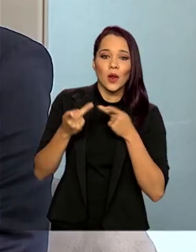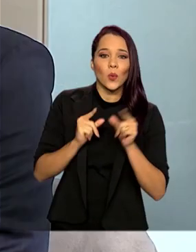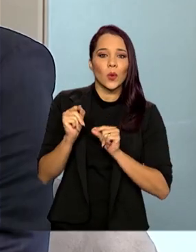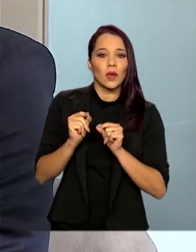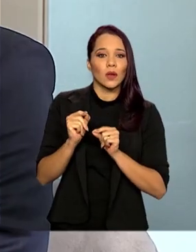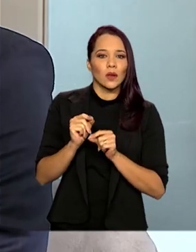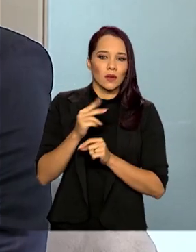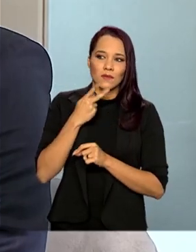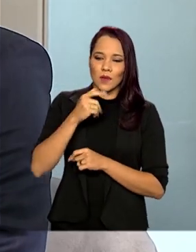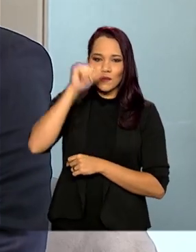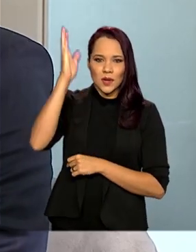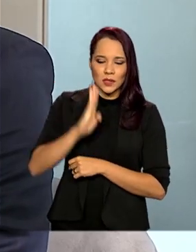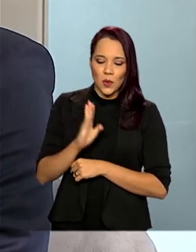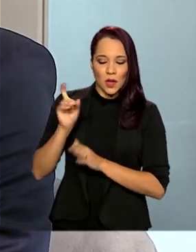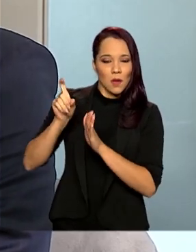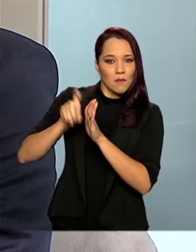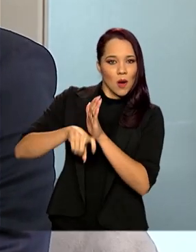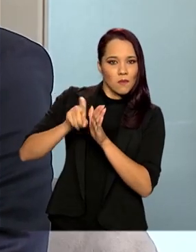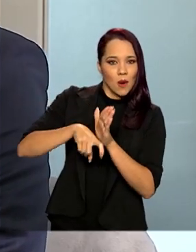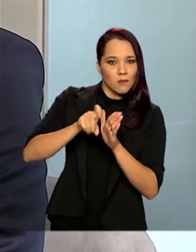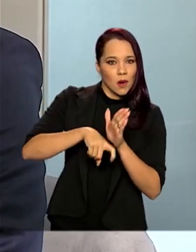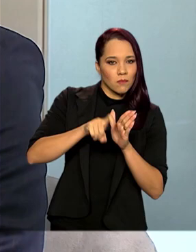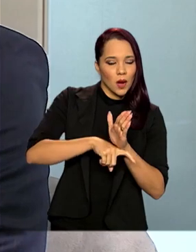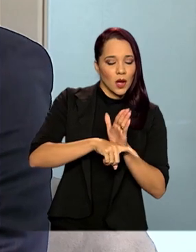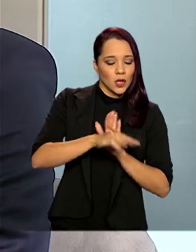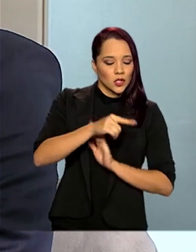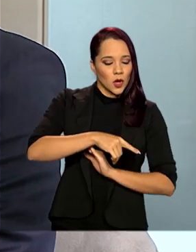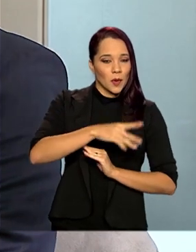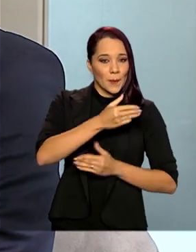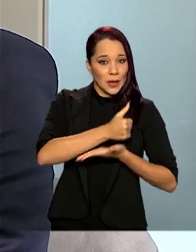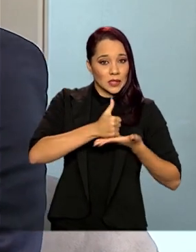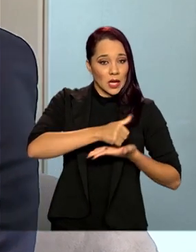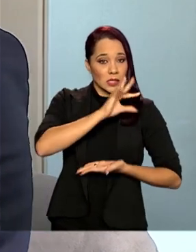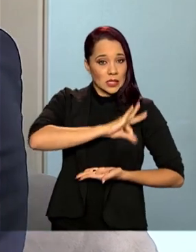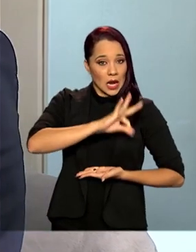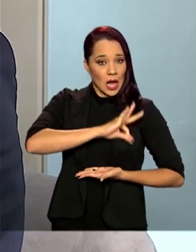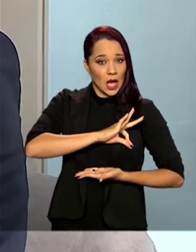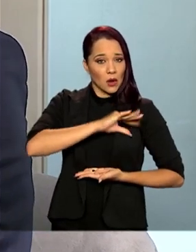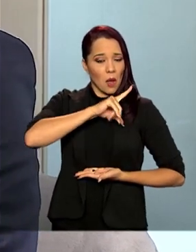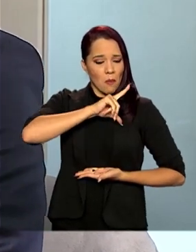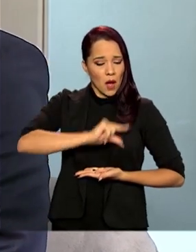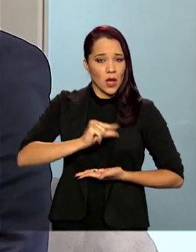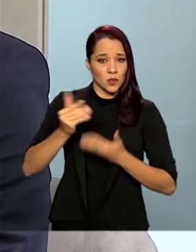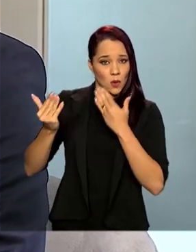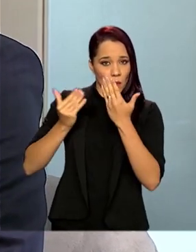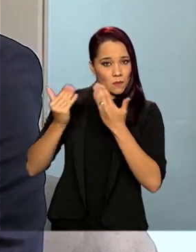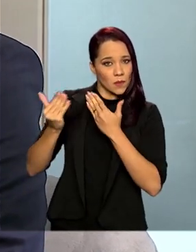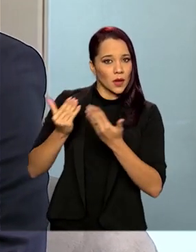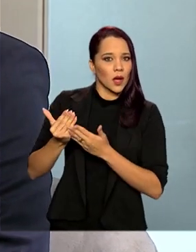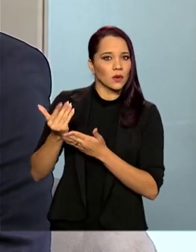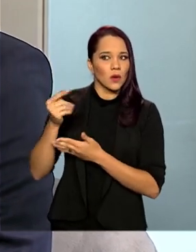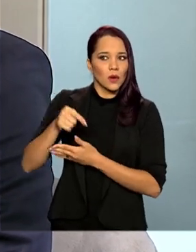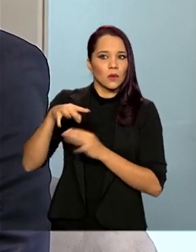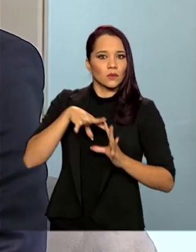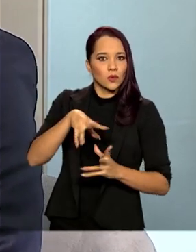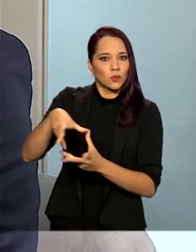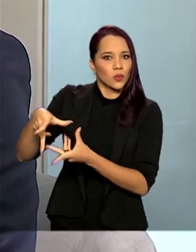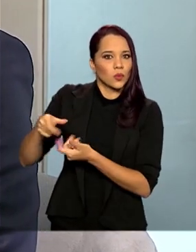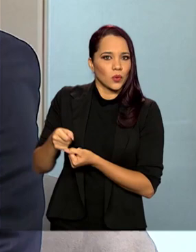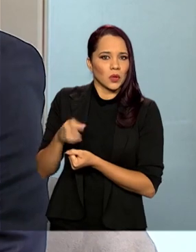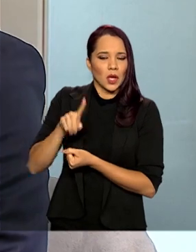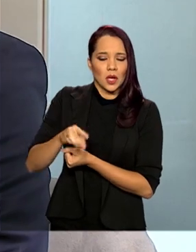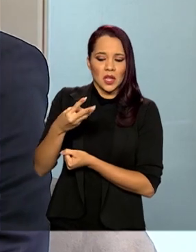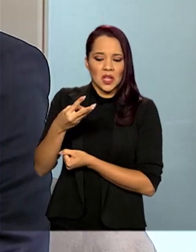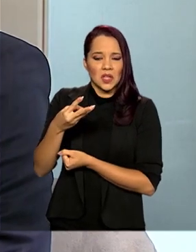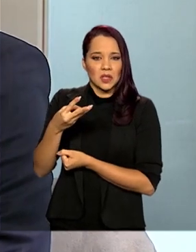fala no Brasil que a nossa carga tributária sobre renda é relativamente baixa comparada com a tendência mundial, que é em